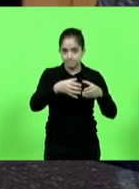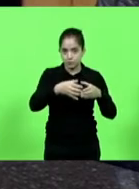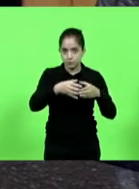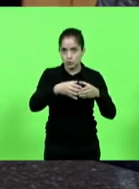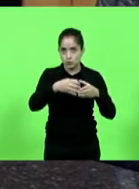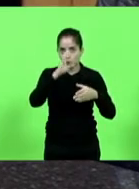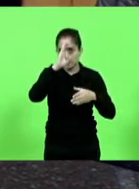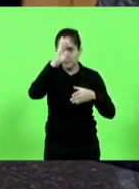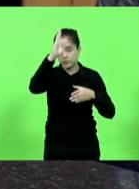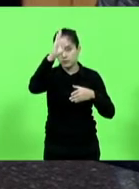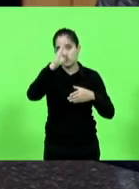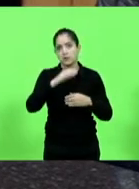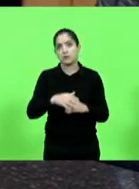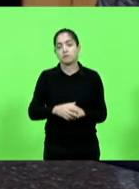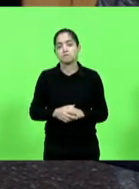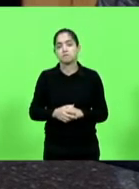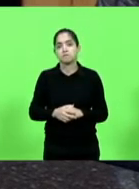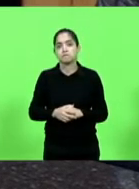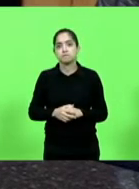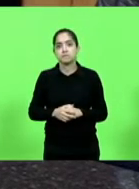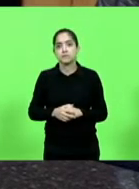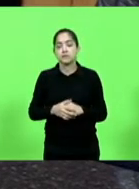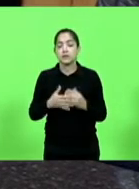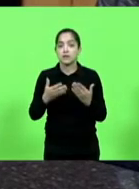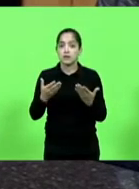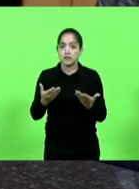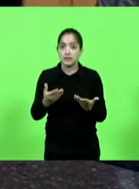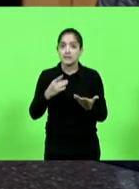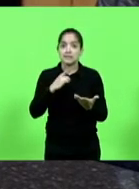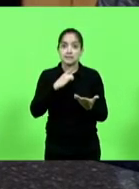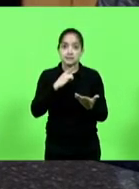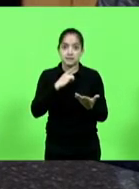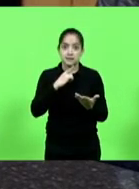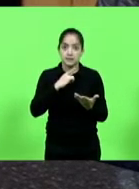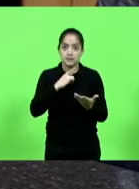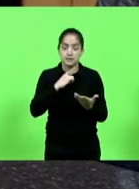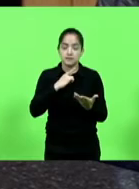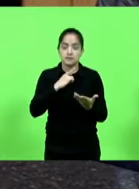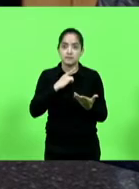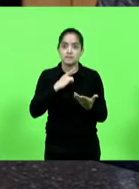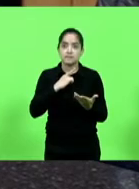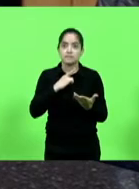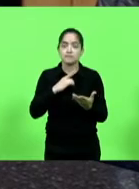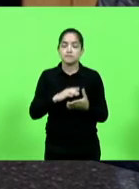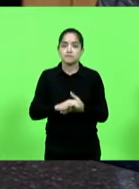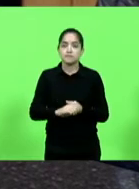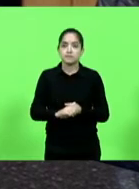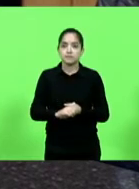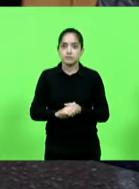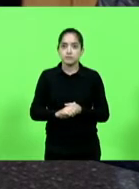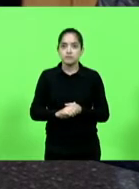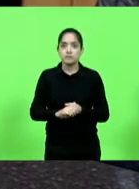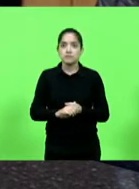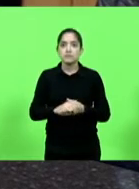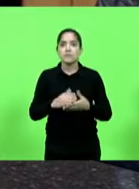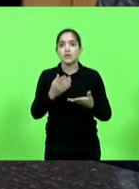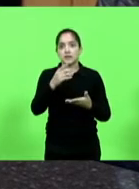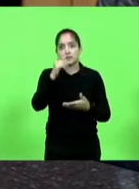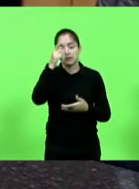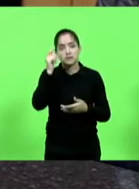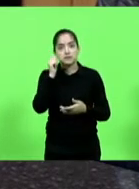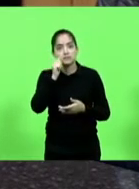prioritárias. É claro que tem também além das lactantes que já tem